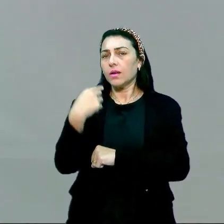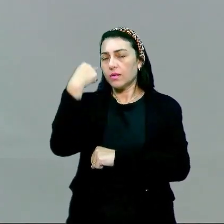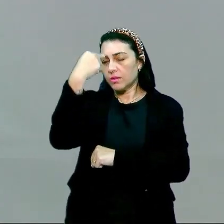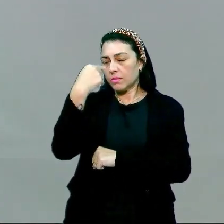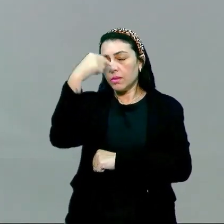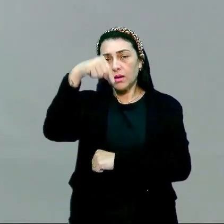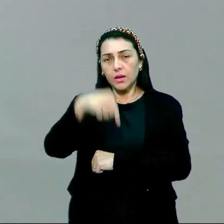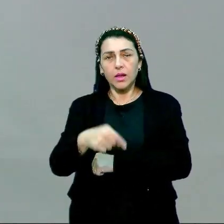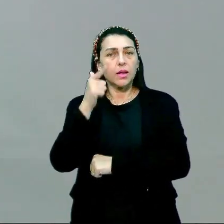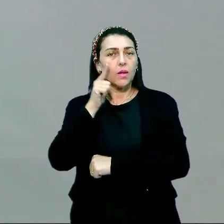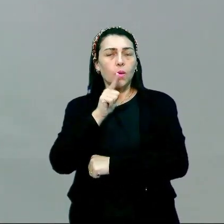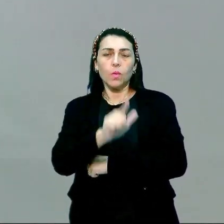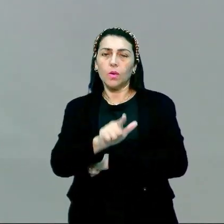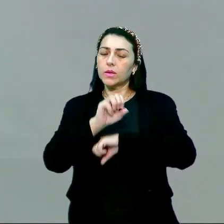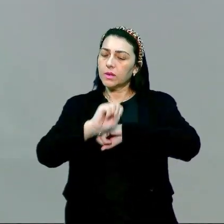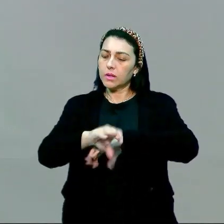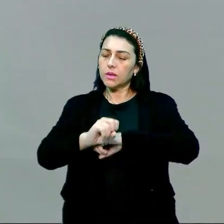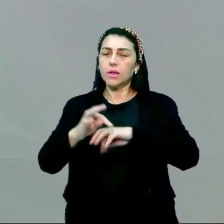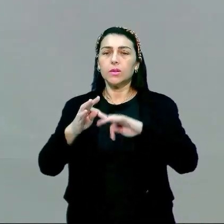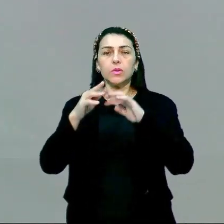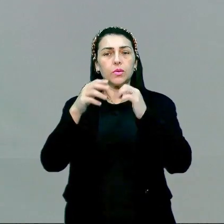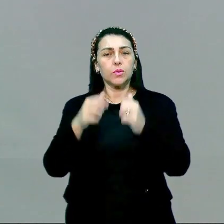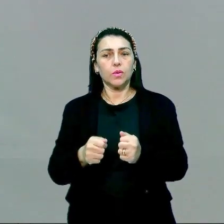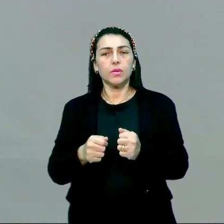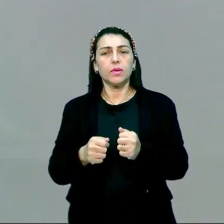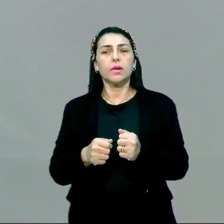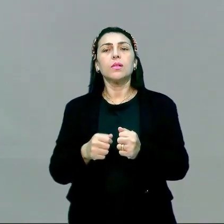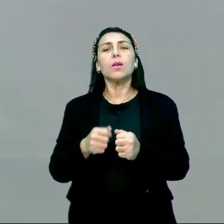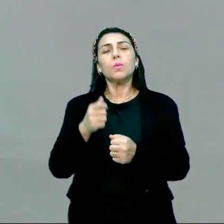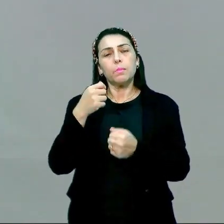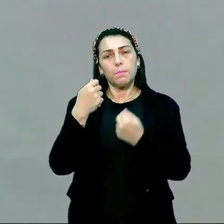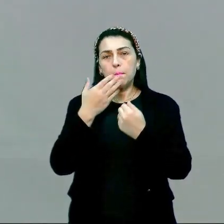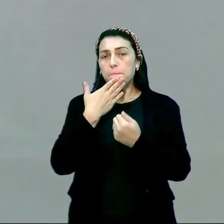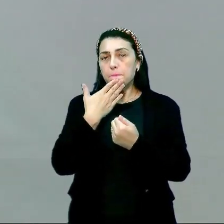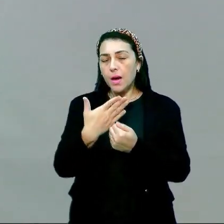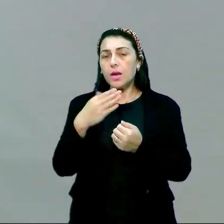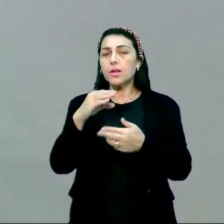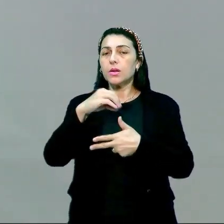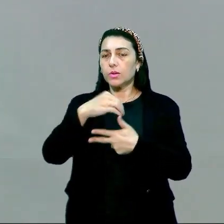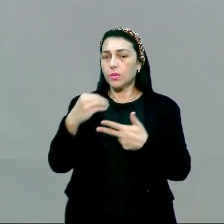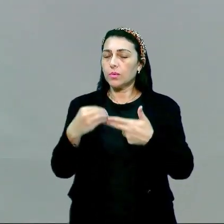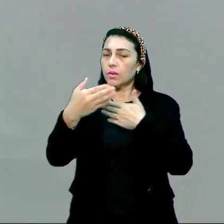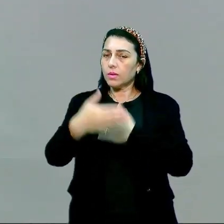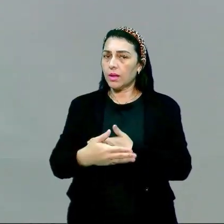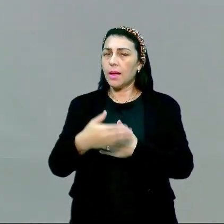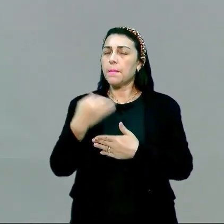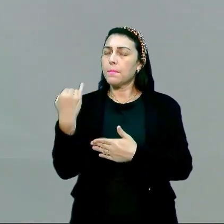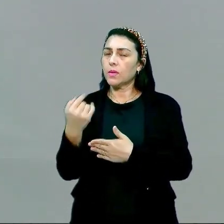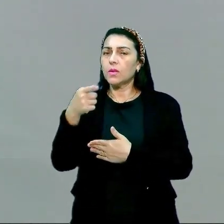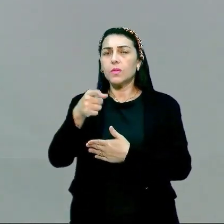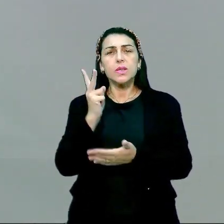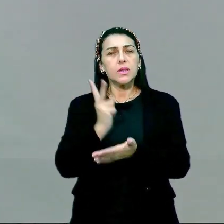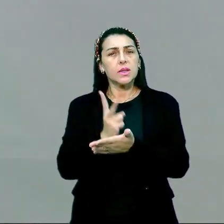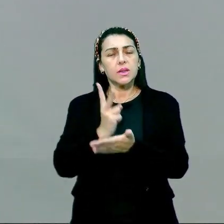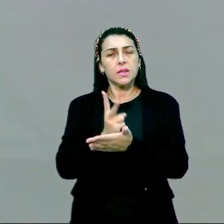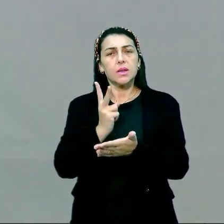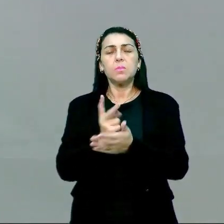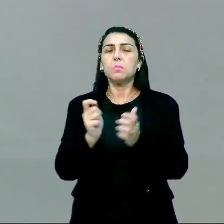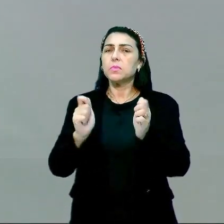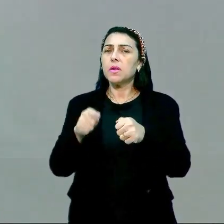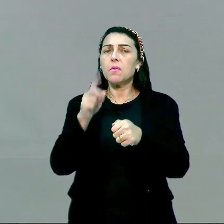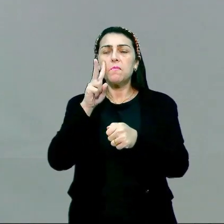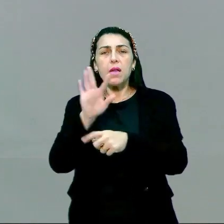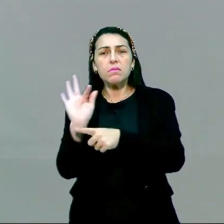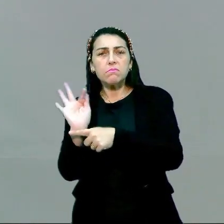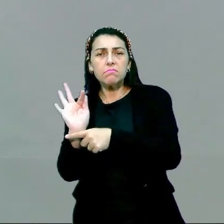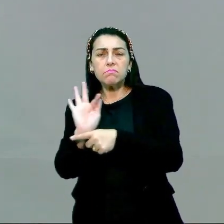Aqui não conseguimos trabalhar todas, Trabalhamos aquelas que são cobradas no Enem. Mas é interessante. Sempre que possível, você assistir